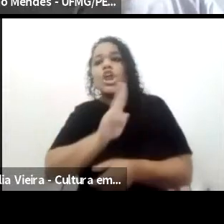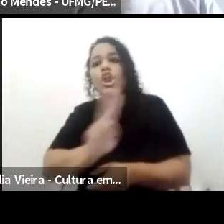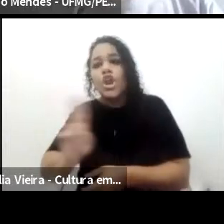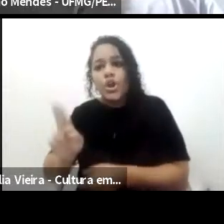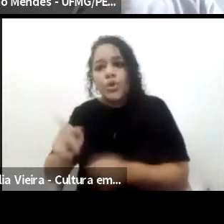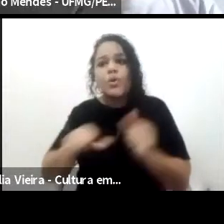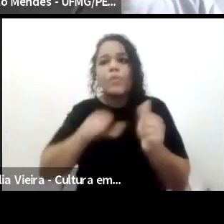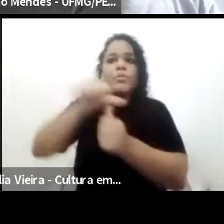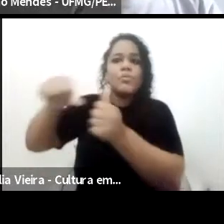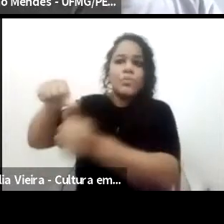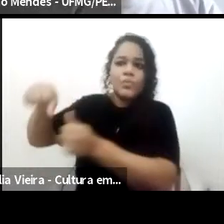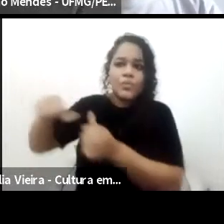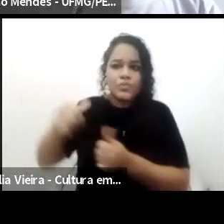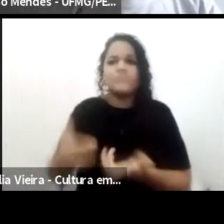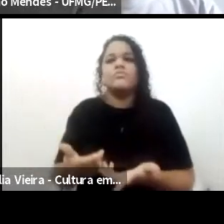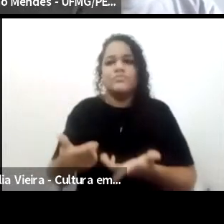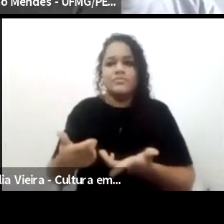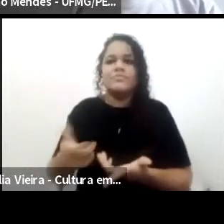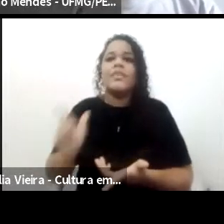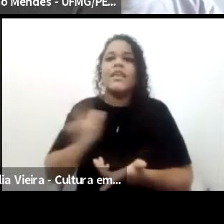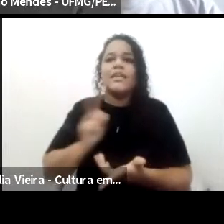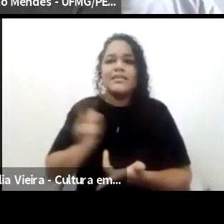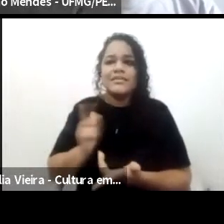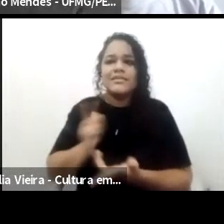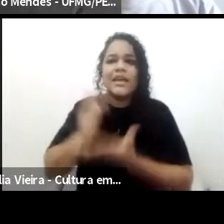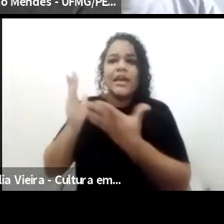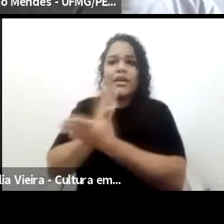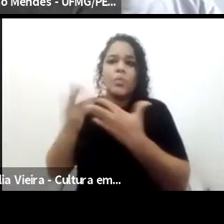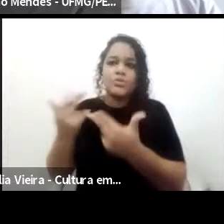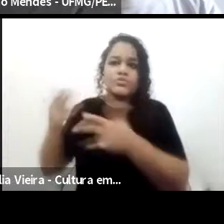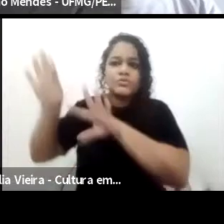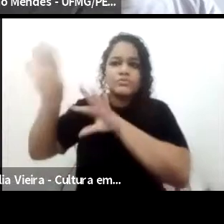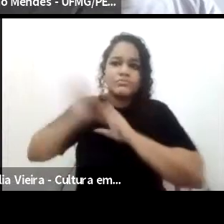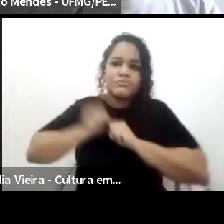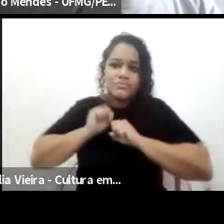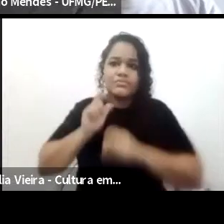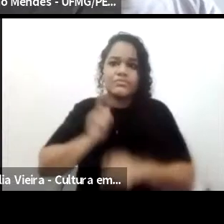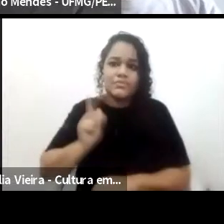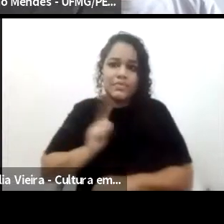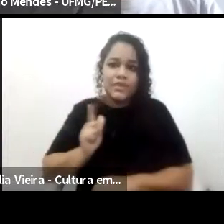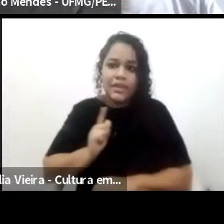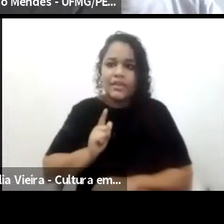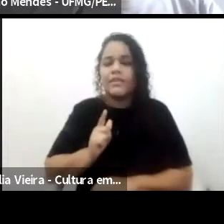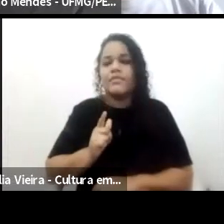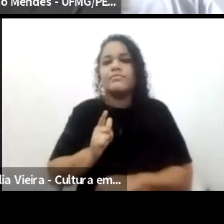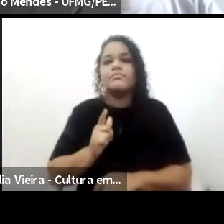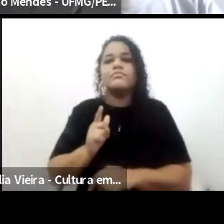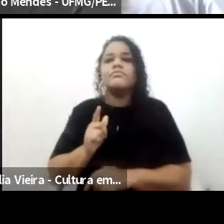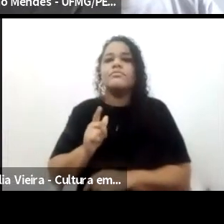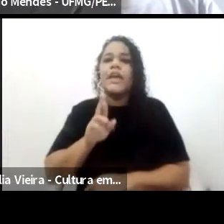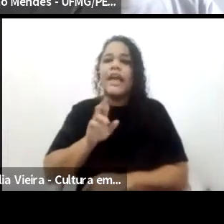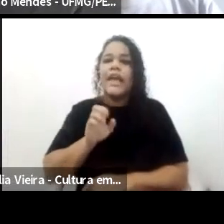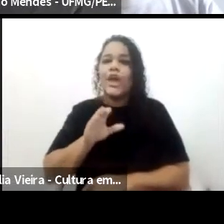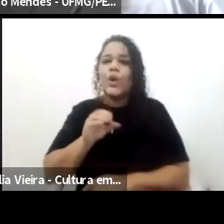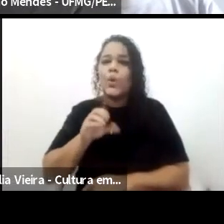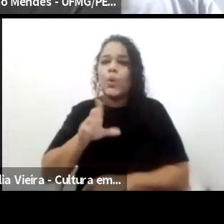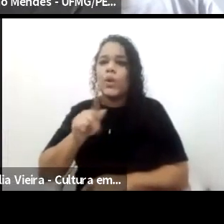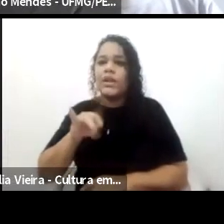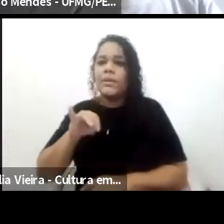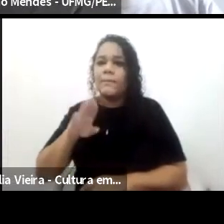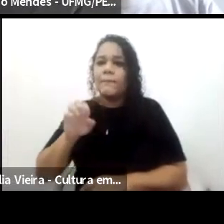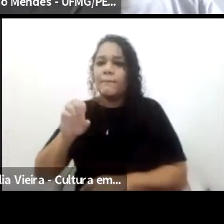existem apropriações, então se nós pensarmos, muitos desses recolhimentos vão ser apropriados pelas